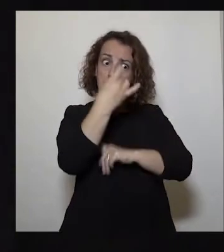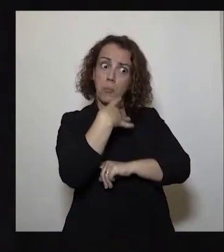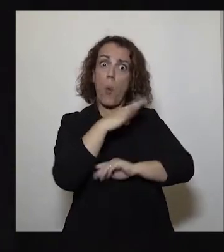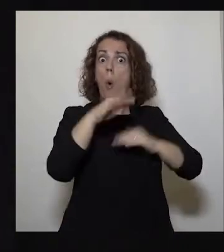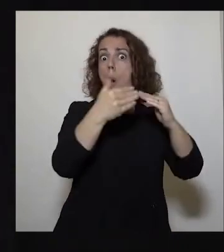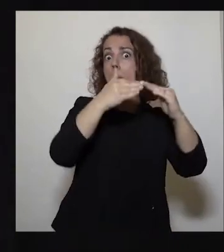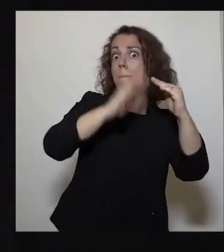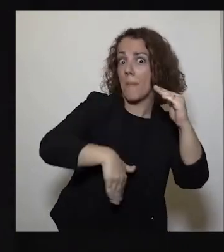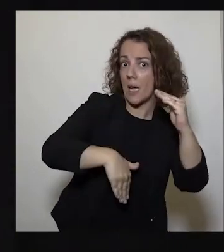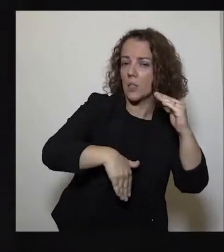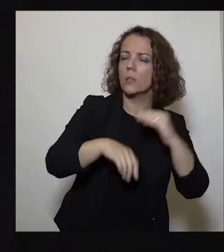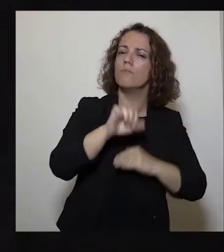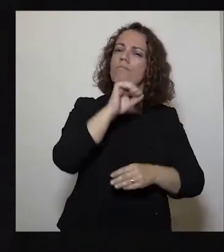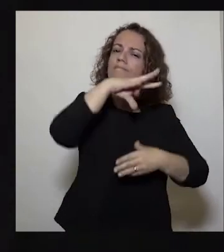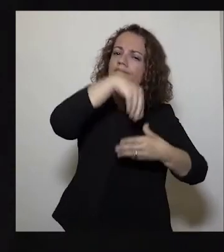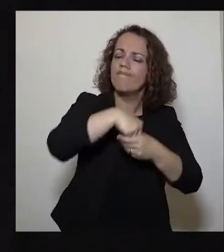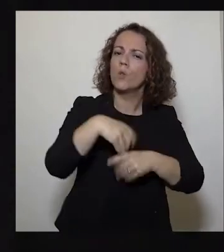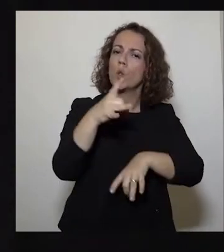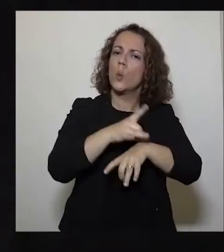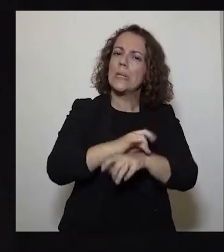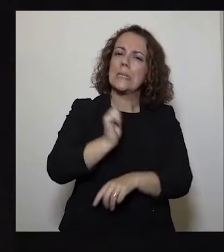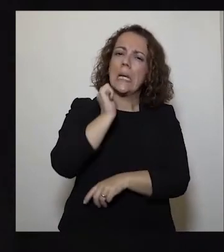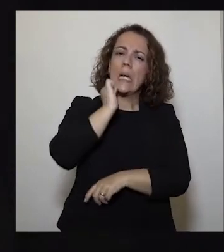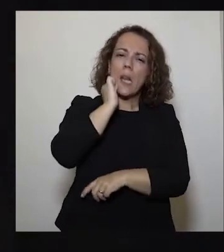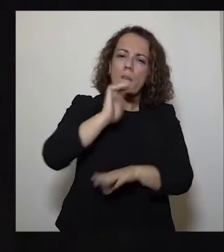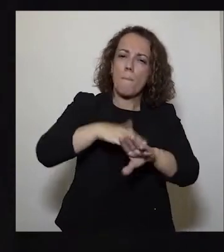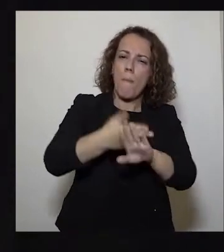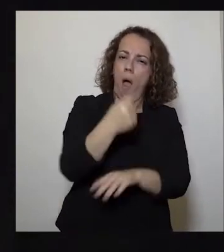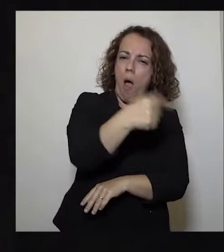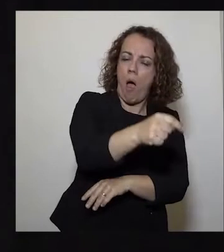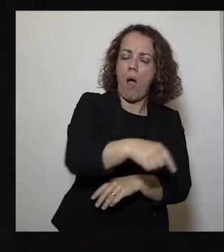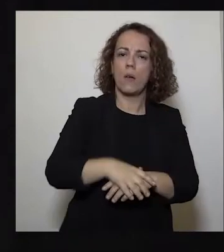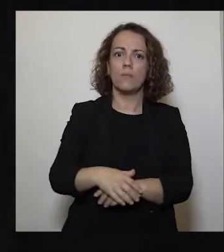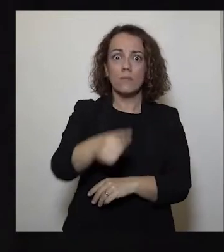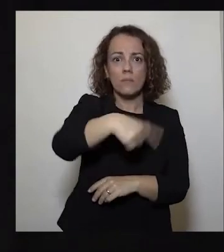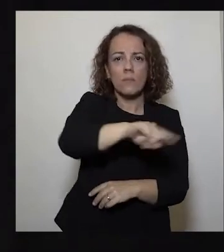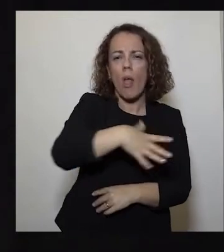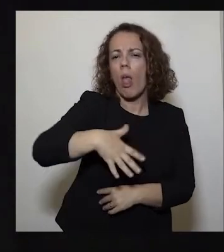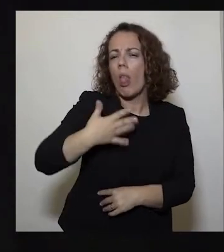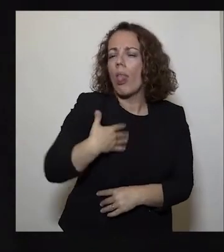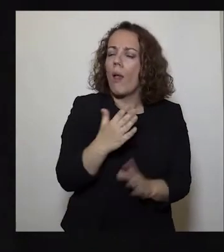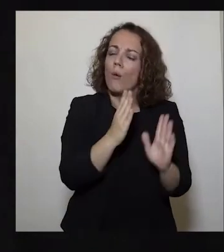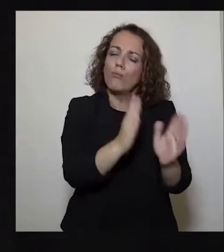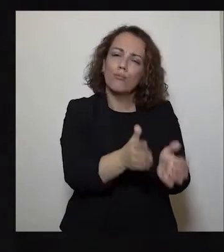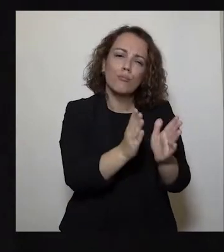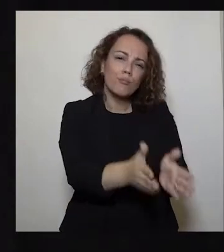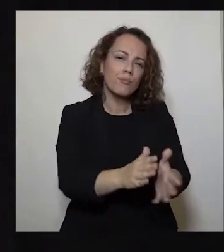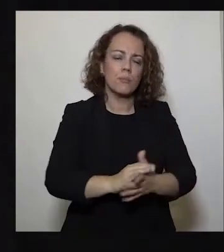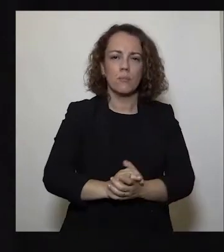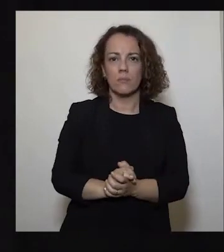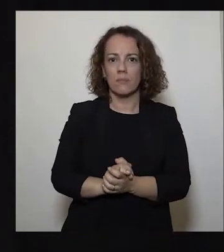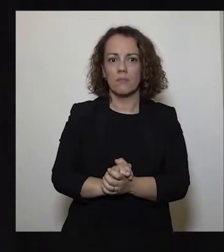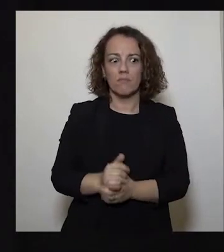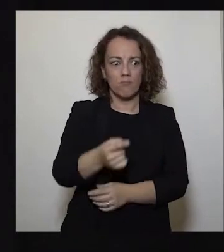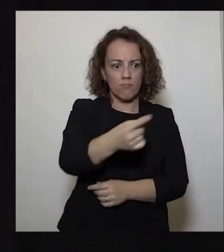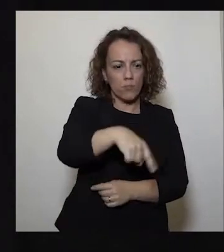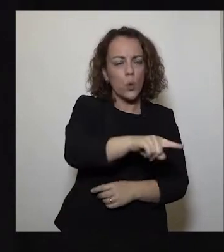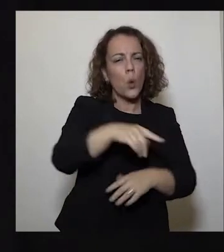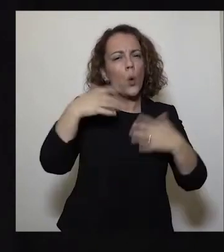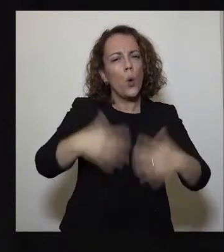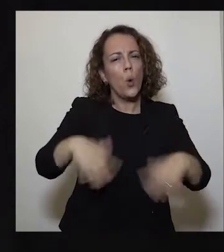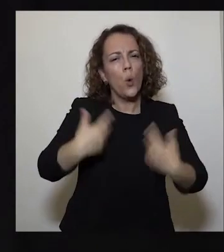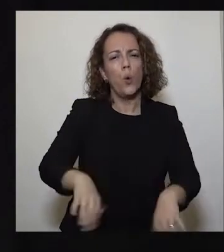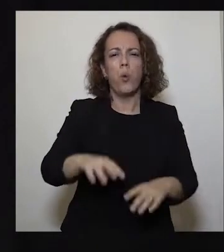dela, com doenças mais graves. Não tenham receio. Ninguém minimiza a vossa entrega